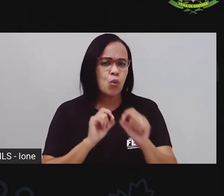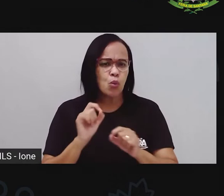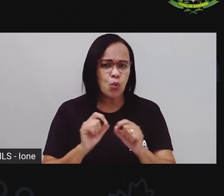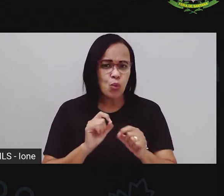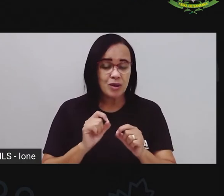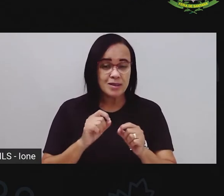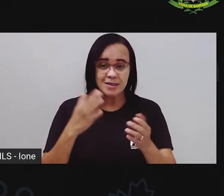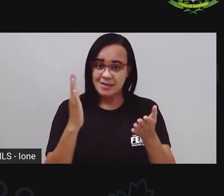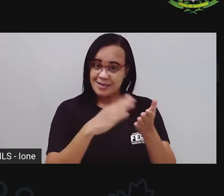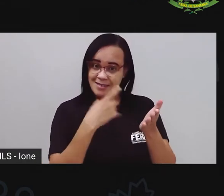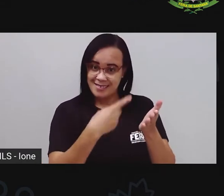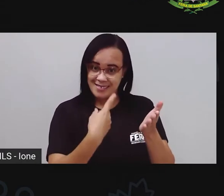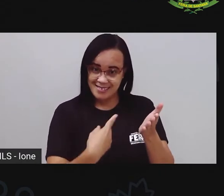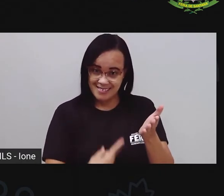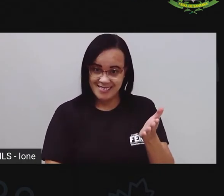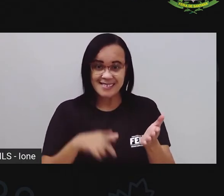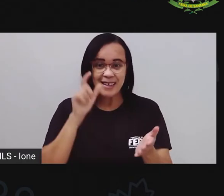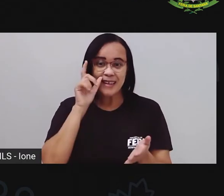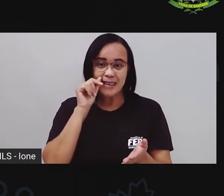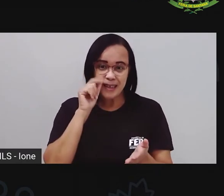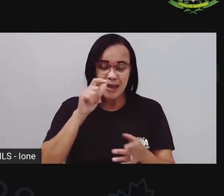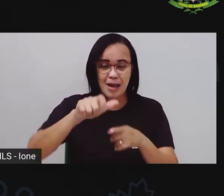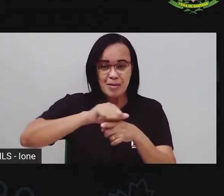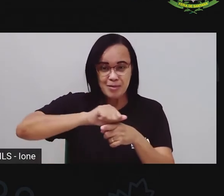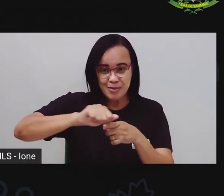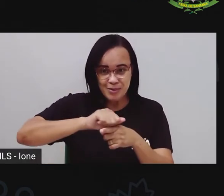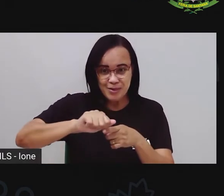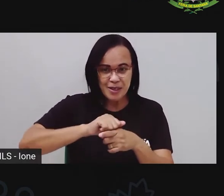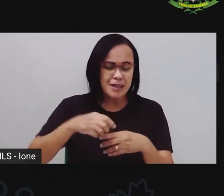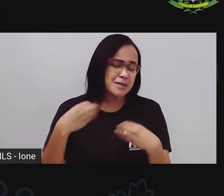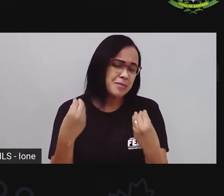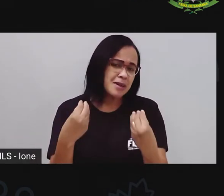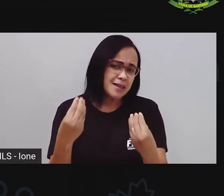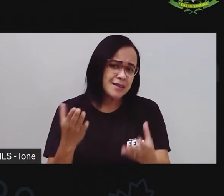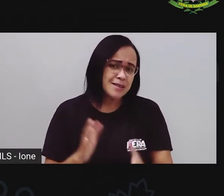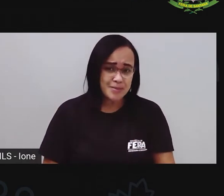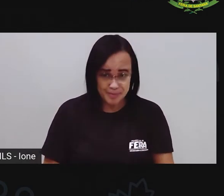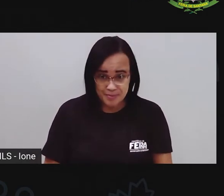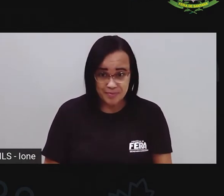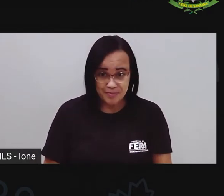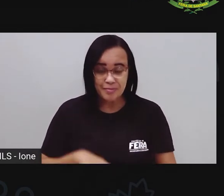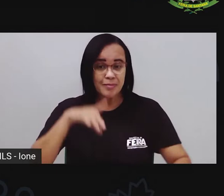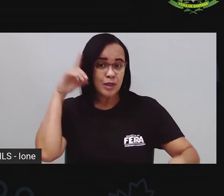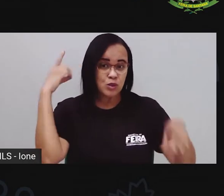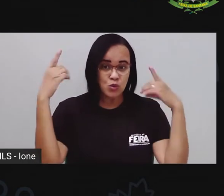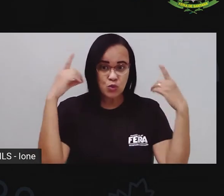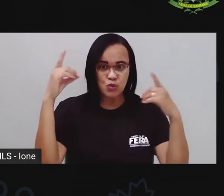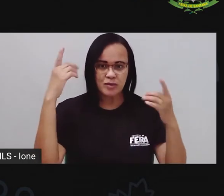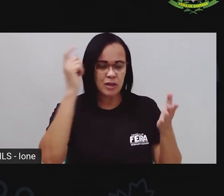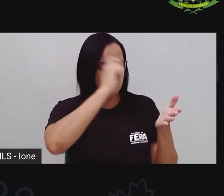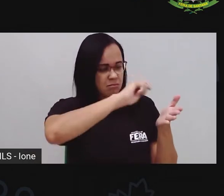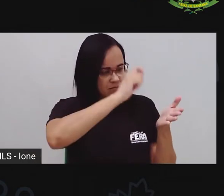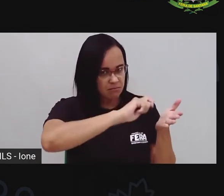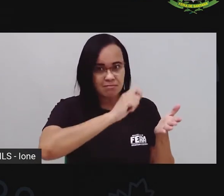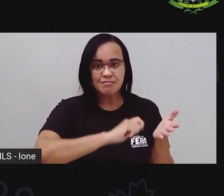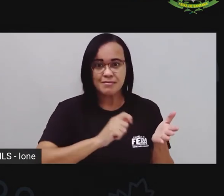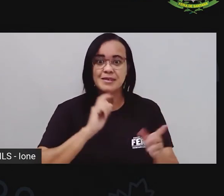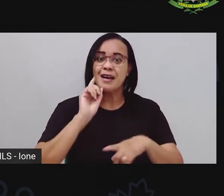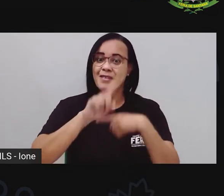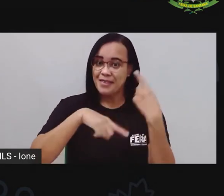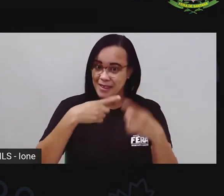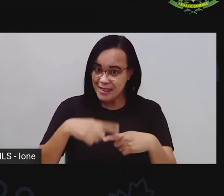Caderninho aí, lápis, borracha. Pra que isso, Pró? Teve dúvida? Anota pra depois, né?